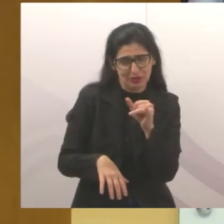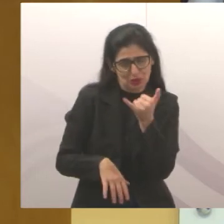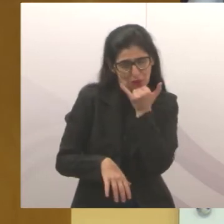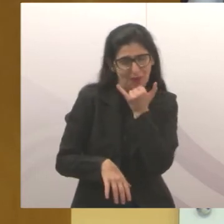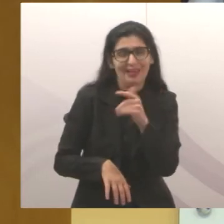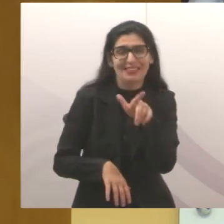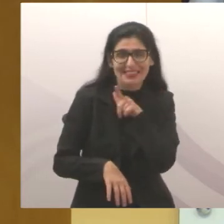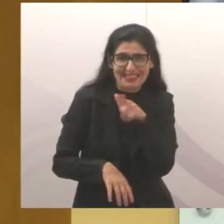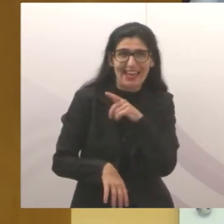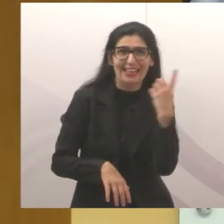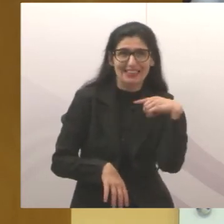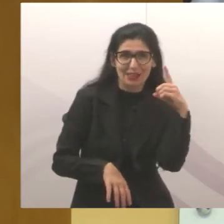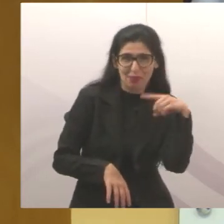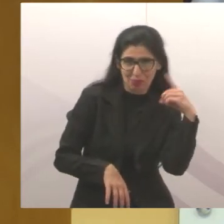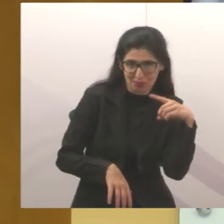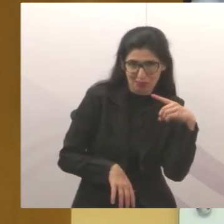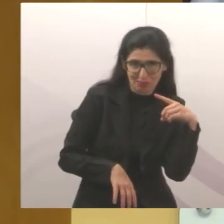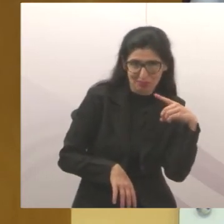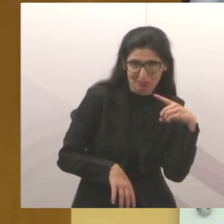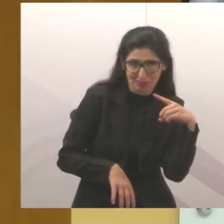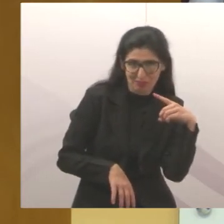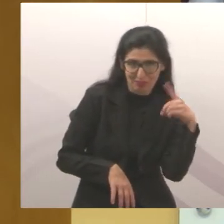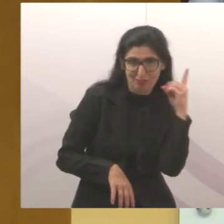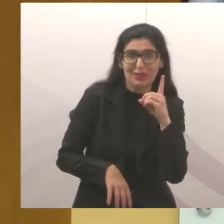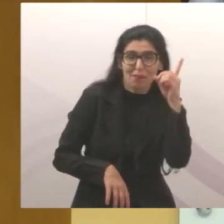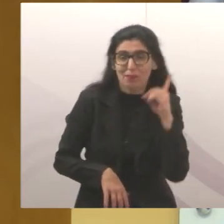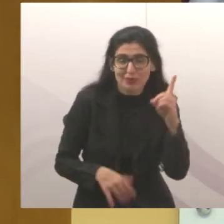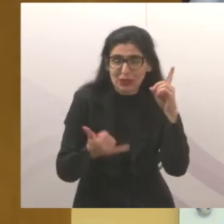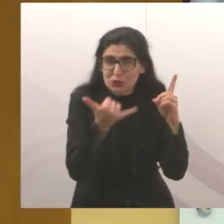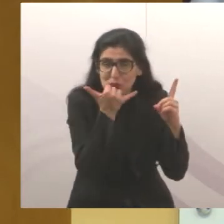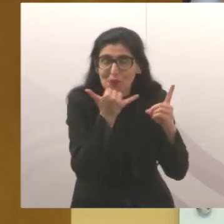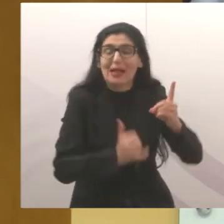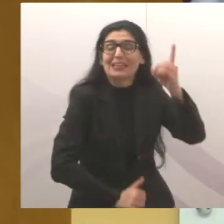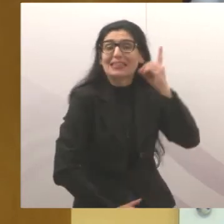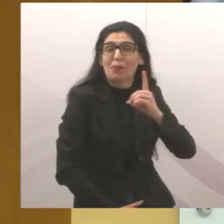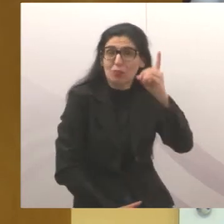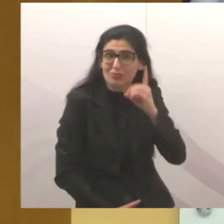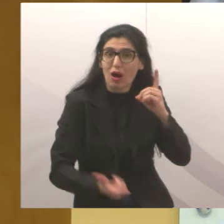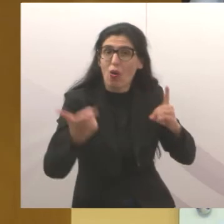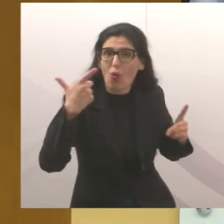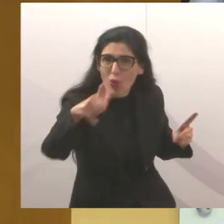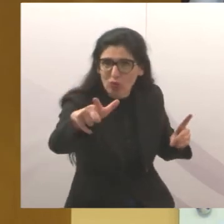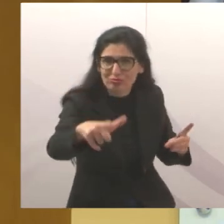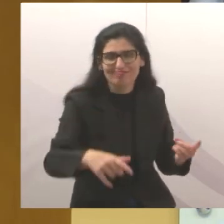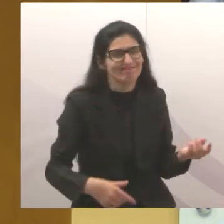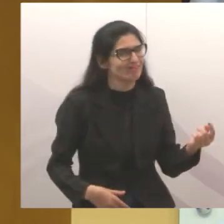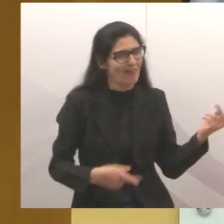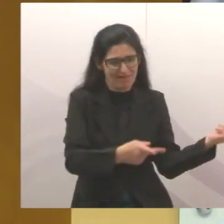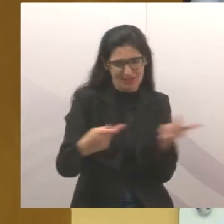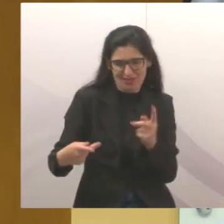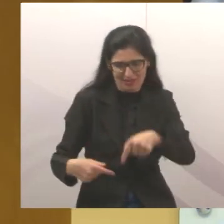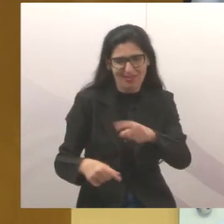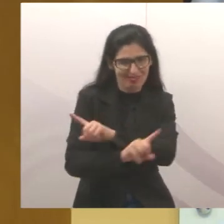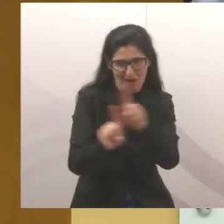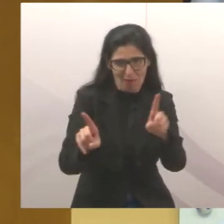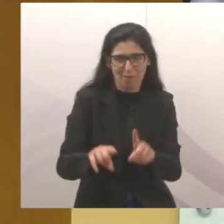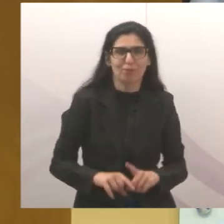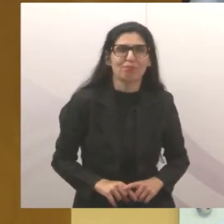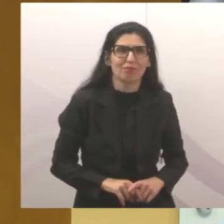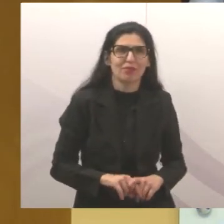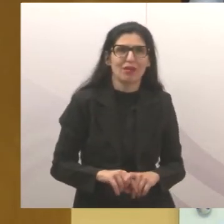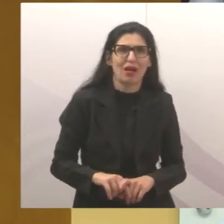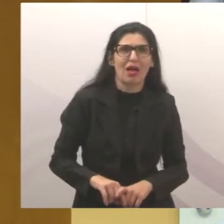daqui a tempo e vai vir. Se Deus quiser, ele vai vir. Porque aí, aí chega a época da eleição, como é que está Jacareí,